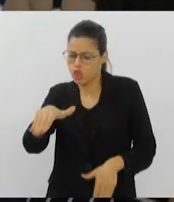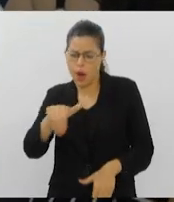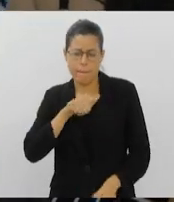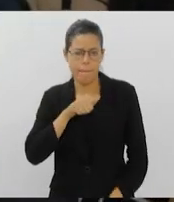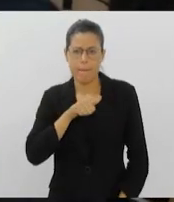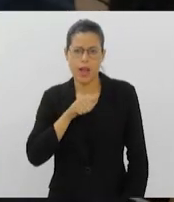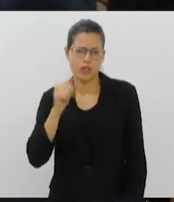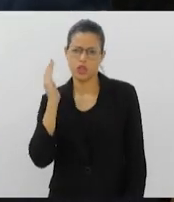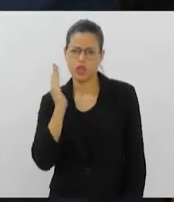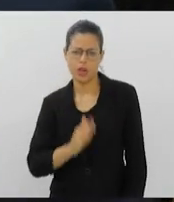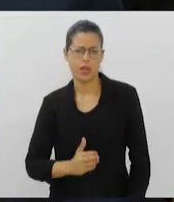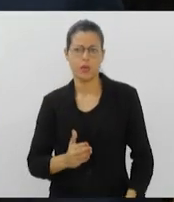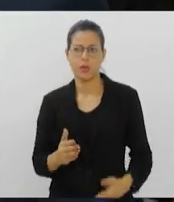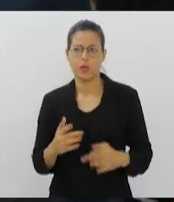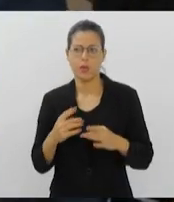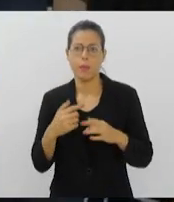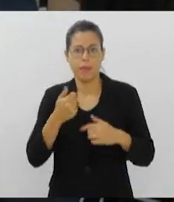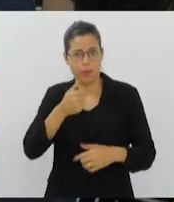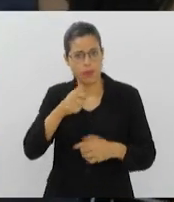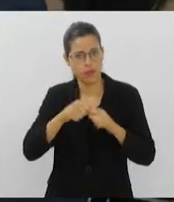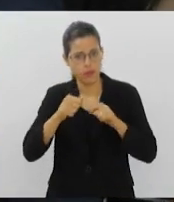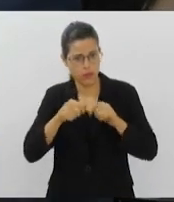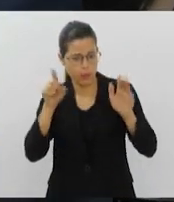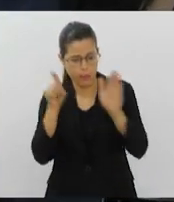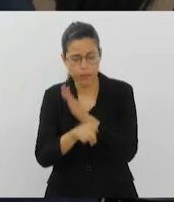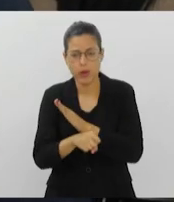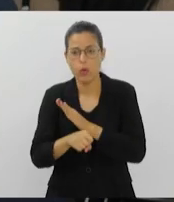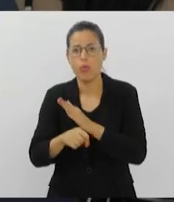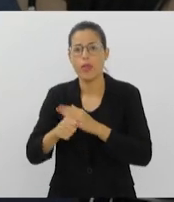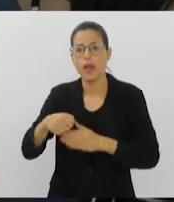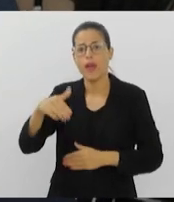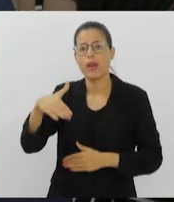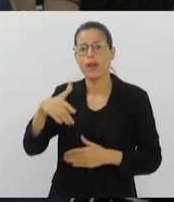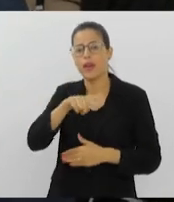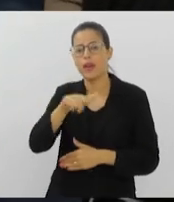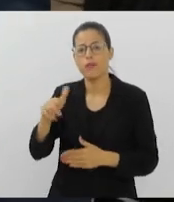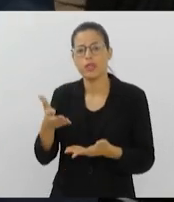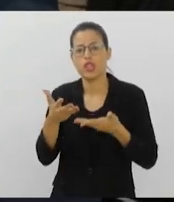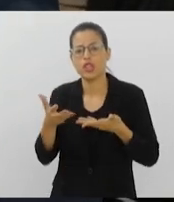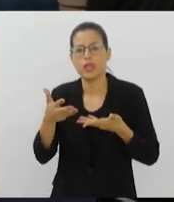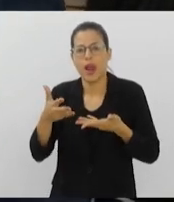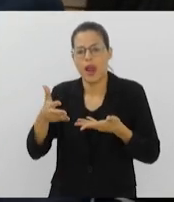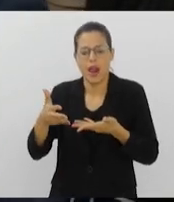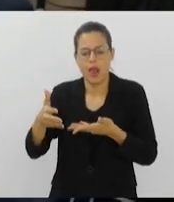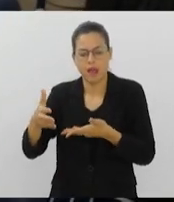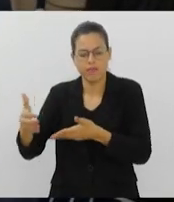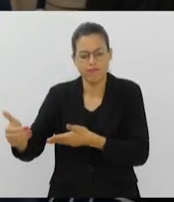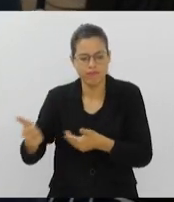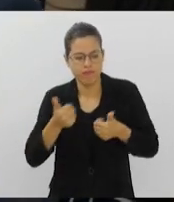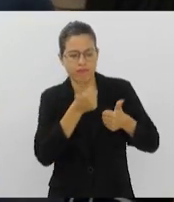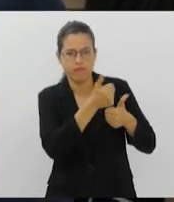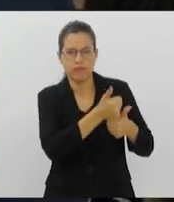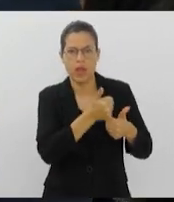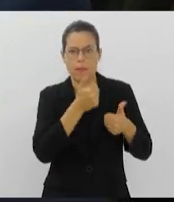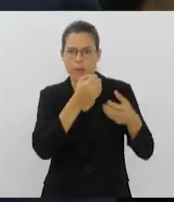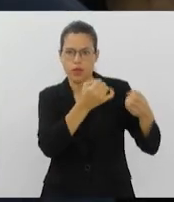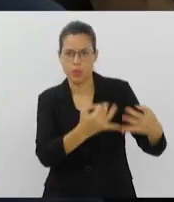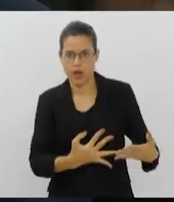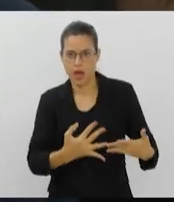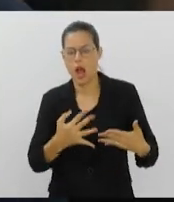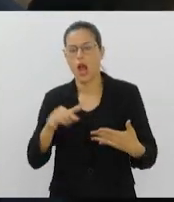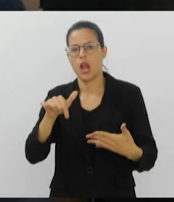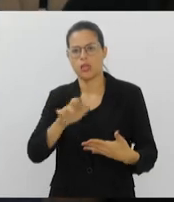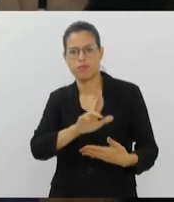Direto. Primeiro, a gente fez essa pergunta. Quem vocês querem mandar para falar? A associação, que tem